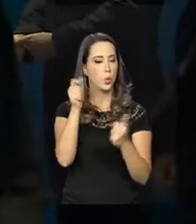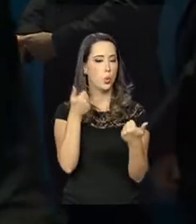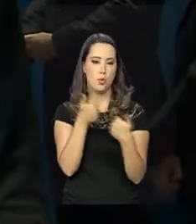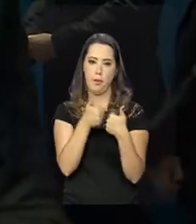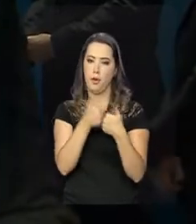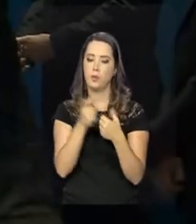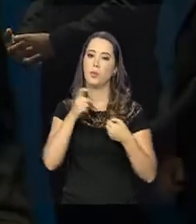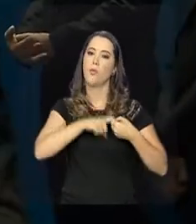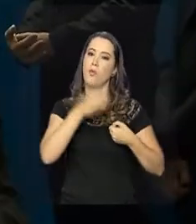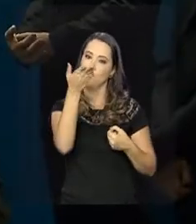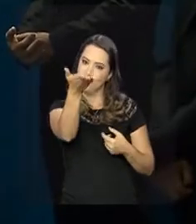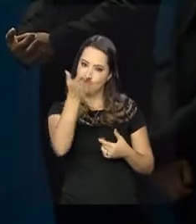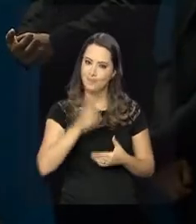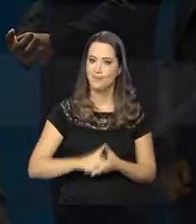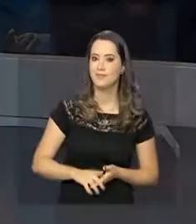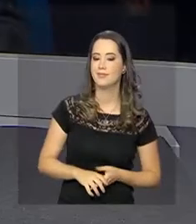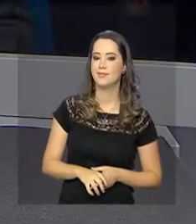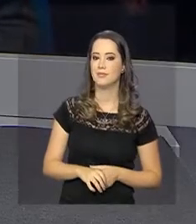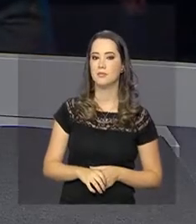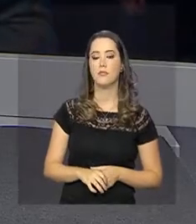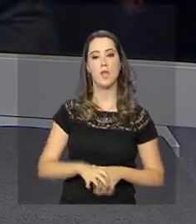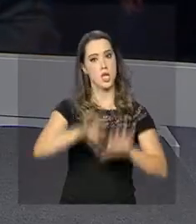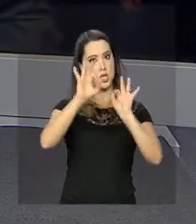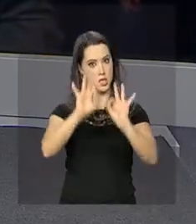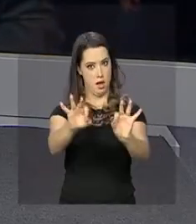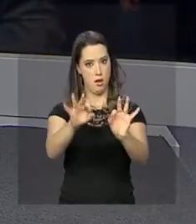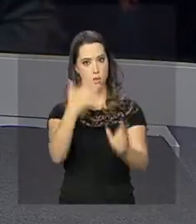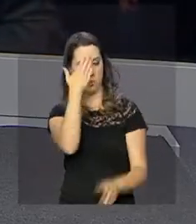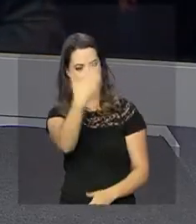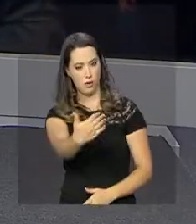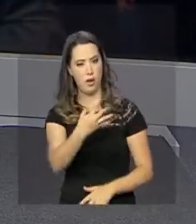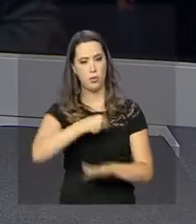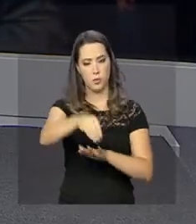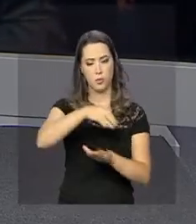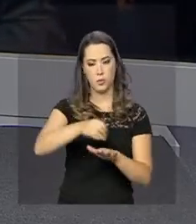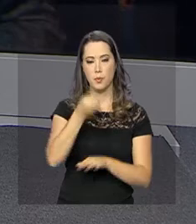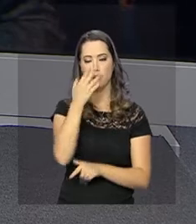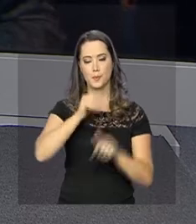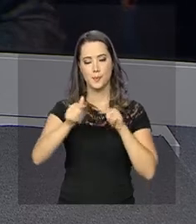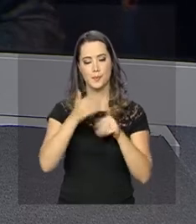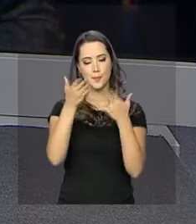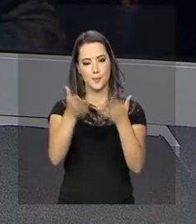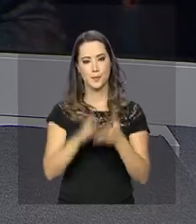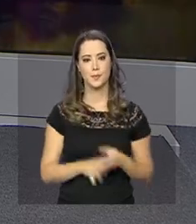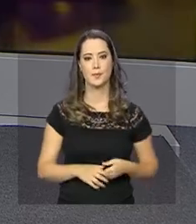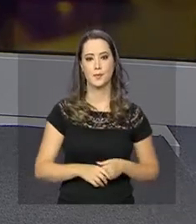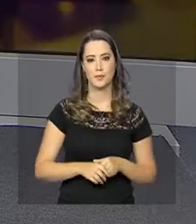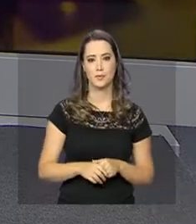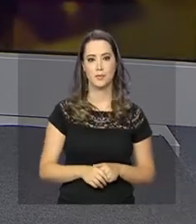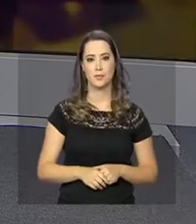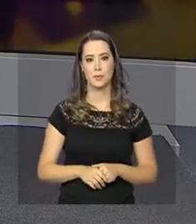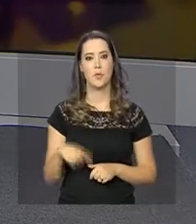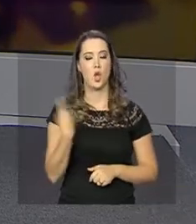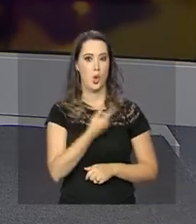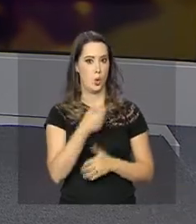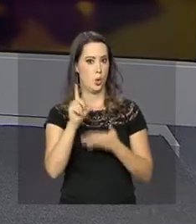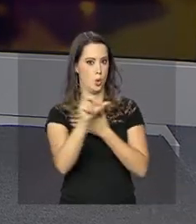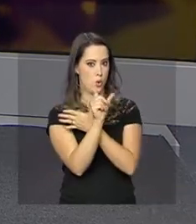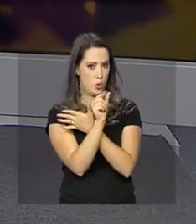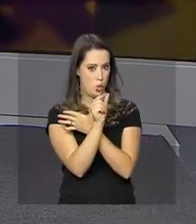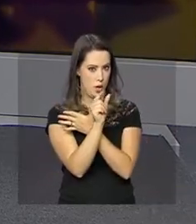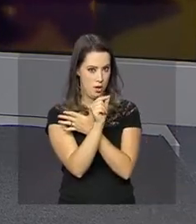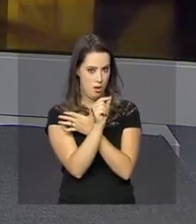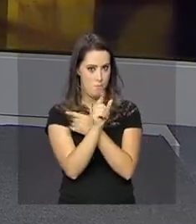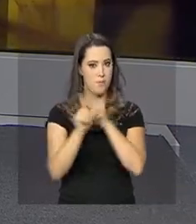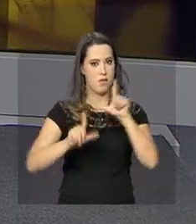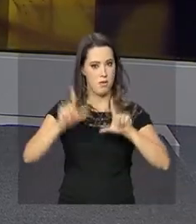enquanto, volto aí com você no estúdio, Roberto. Ótimo, João Pedro. Muito obrigado pelas informações. Bom trabalho aí para você. E no nosso Twitter, arroba